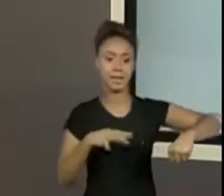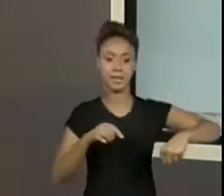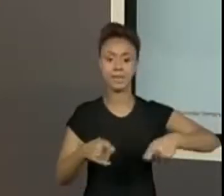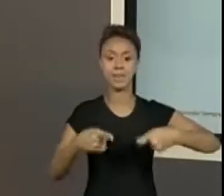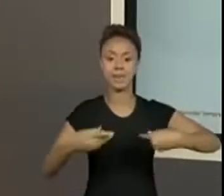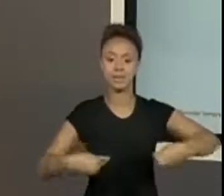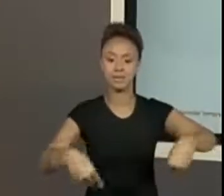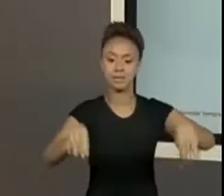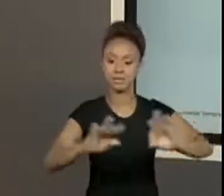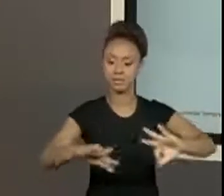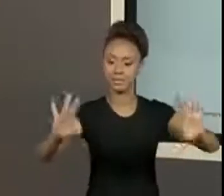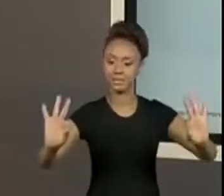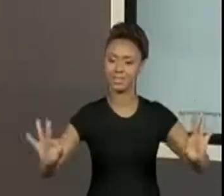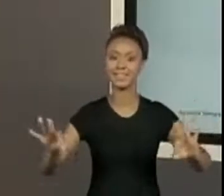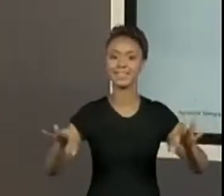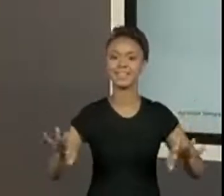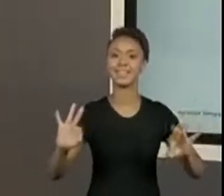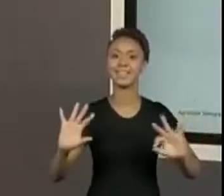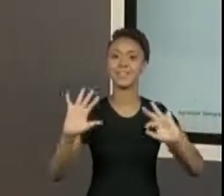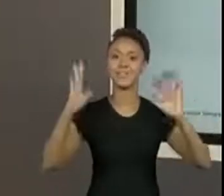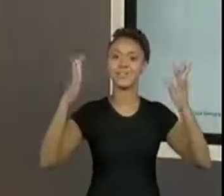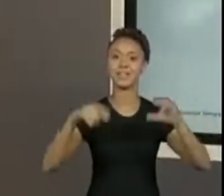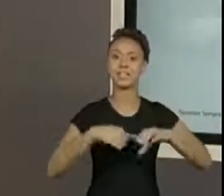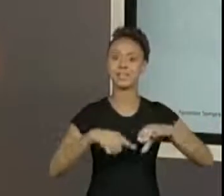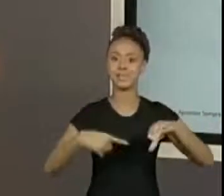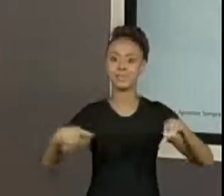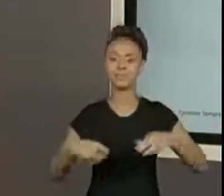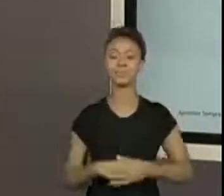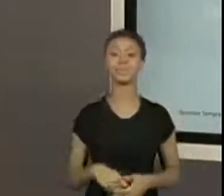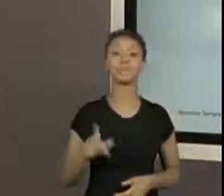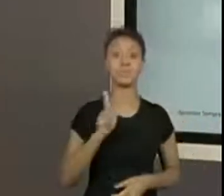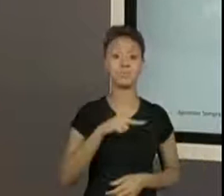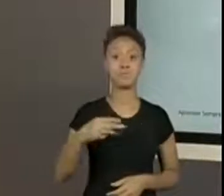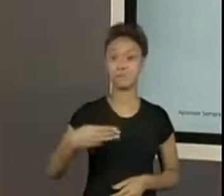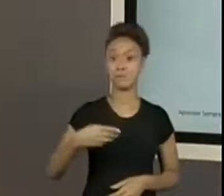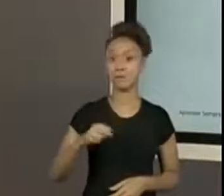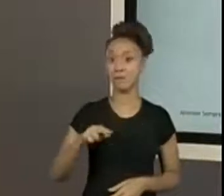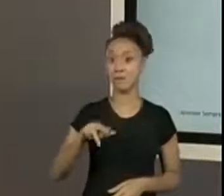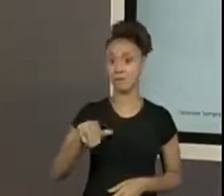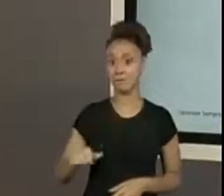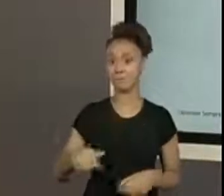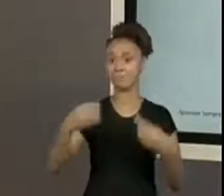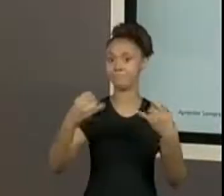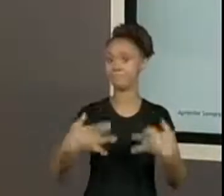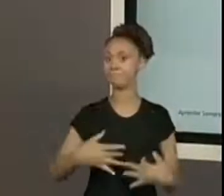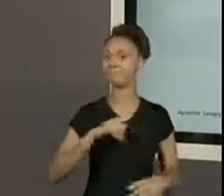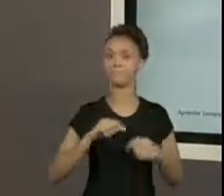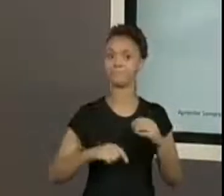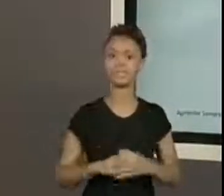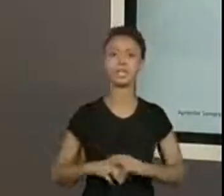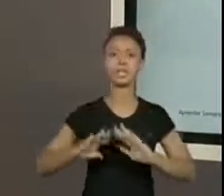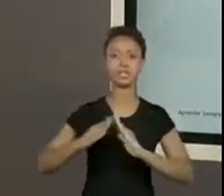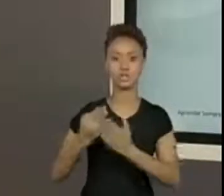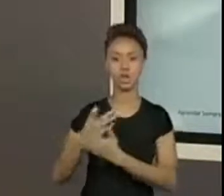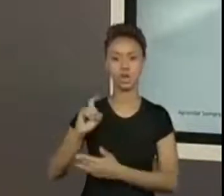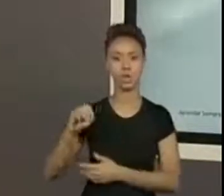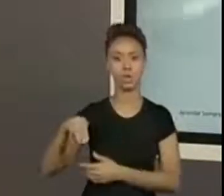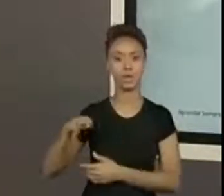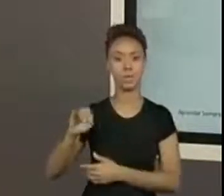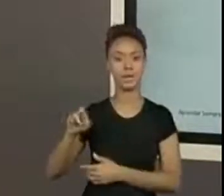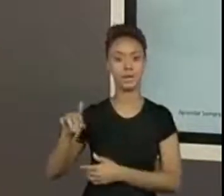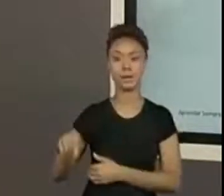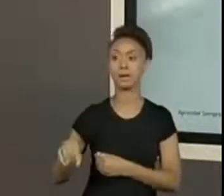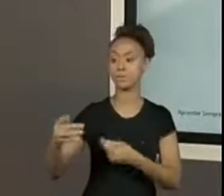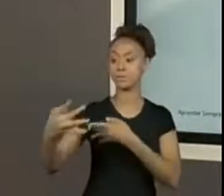festa do tatu. E da professora Márcia também, que é da escola Dom Bernardo, que